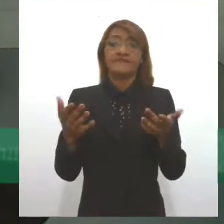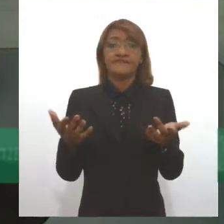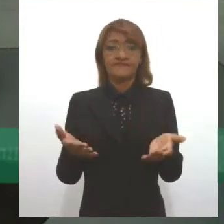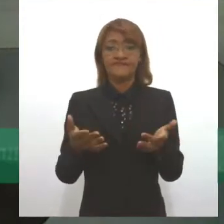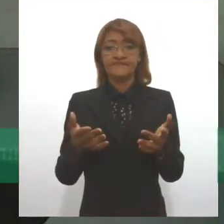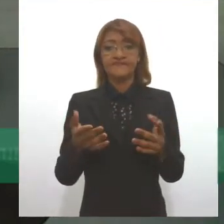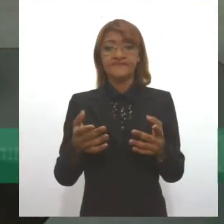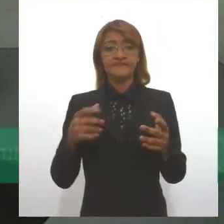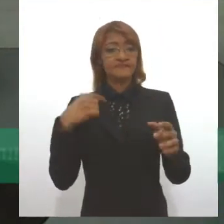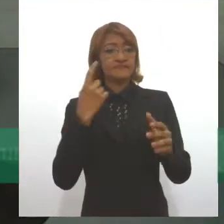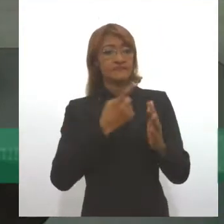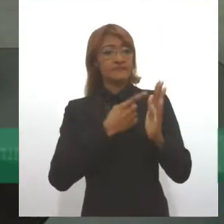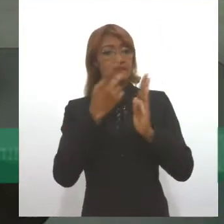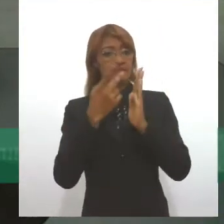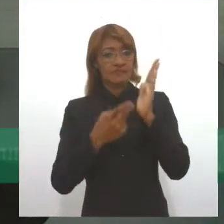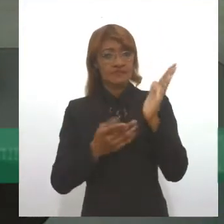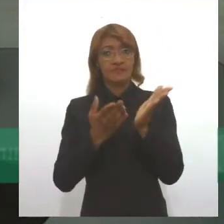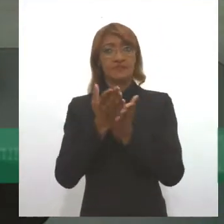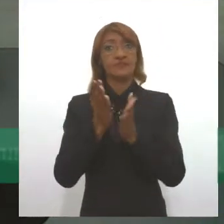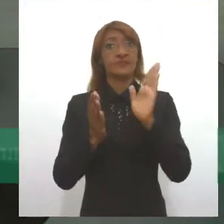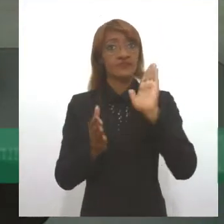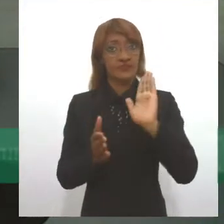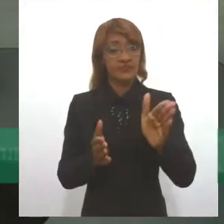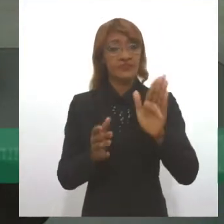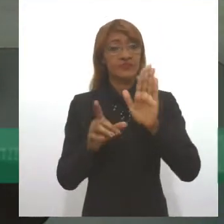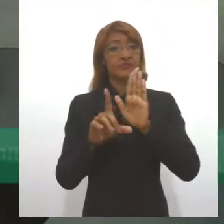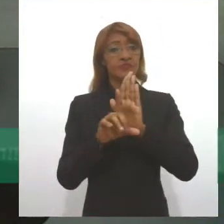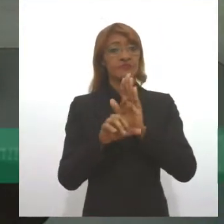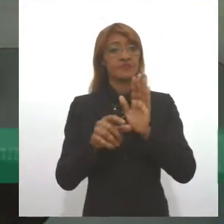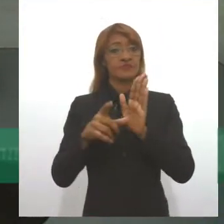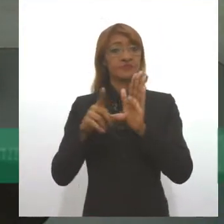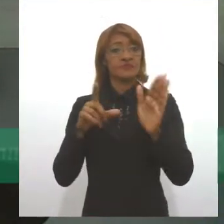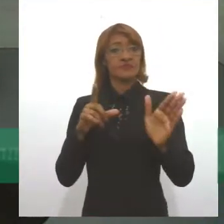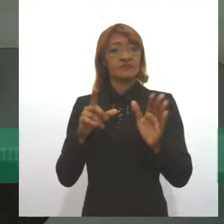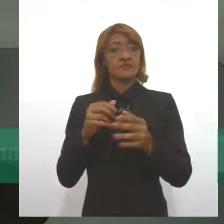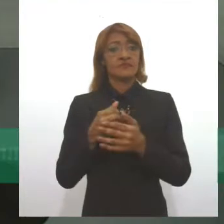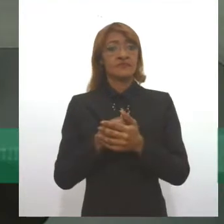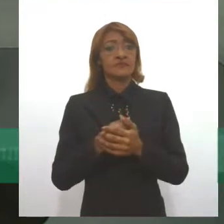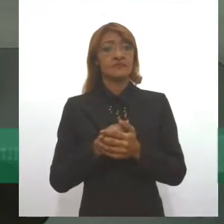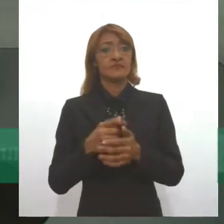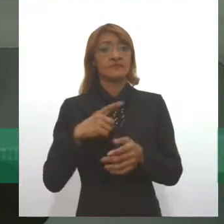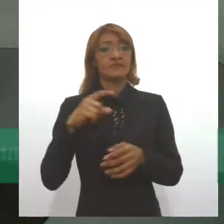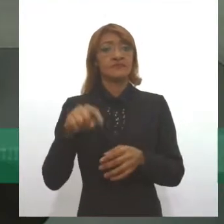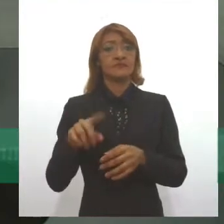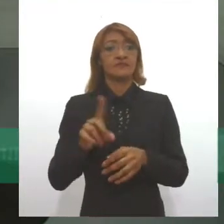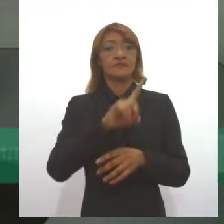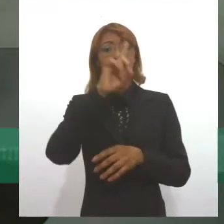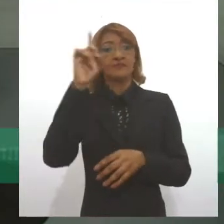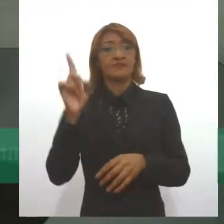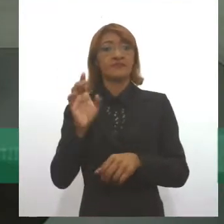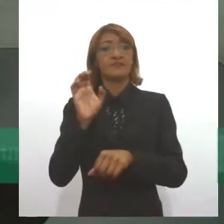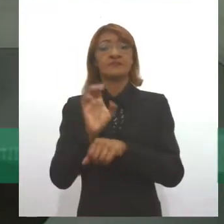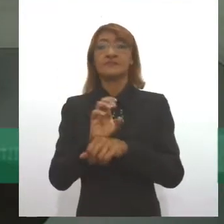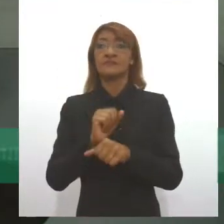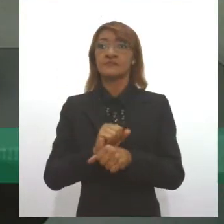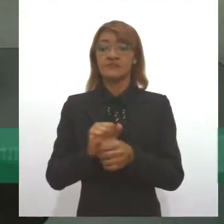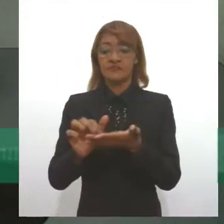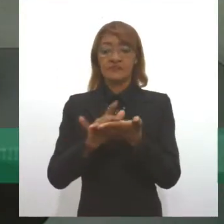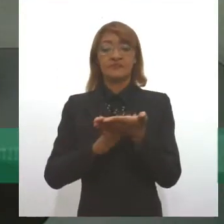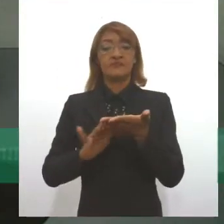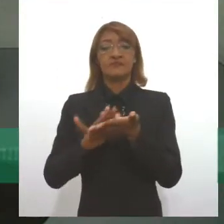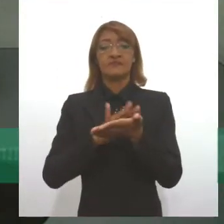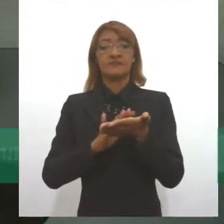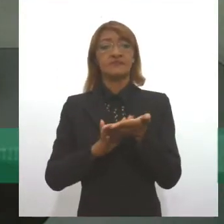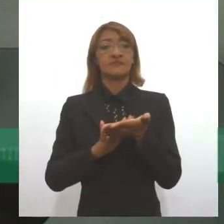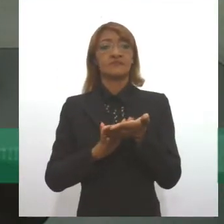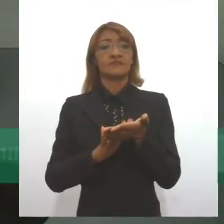O nosso projeto de lei que foi aprovado, que já virou lei, ele tinha, inclusive, ao instituir aqui o Dia Estadual da Etnia Cigana, ele tinha o objetivo de